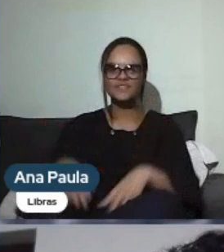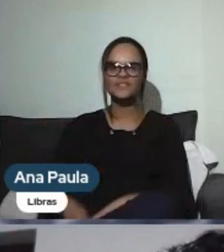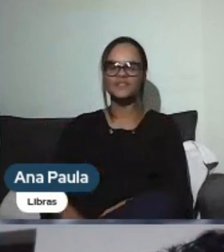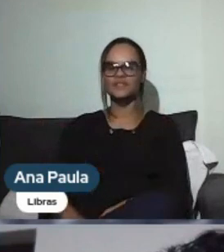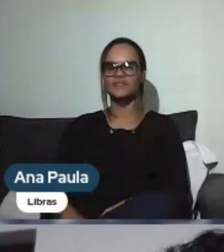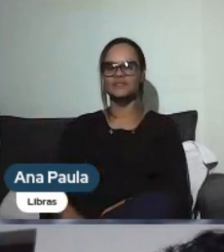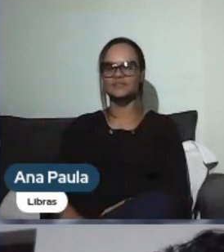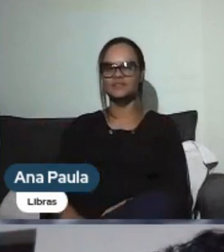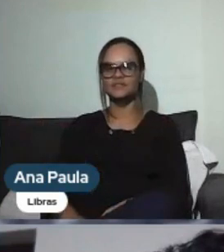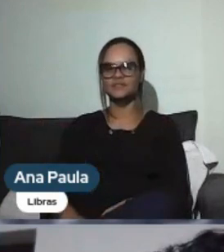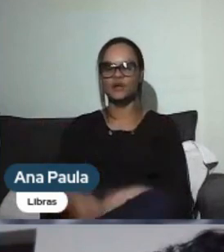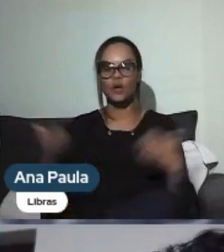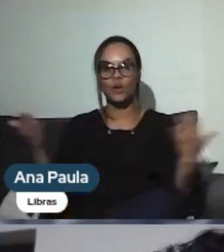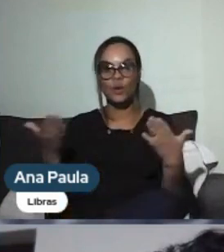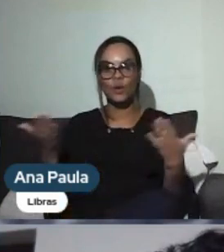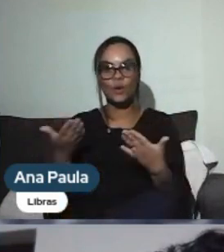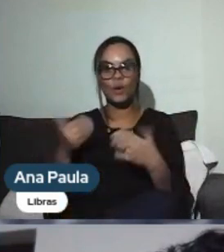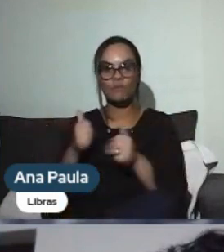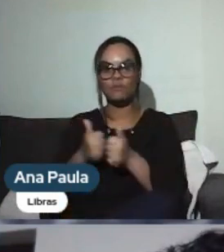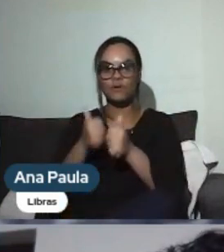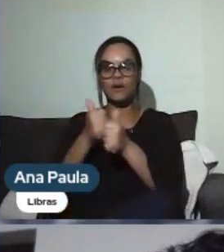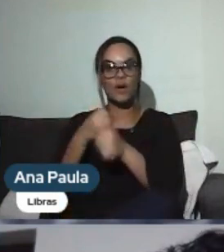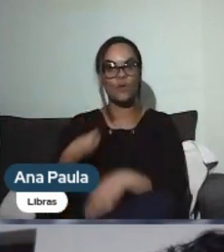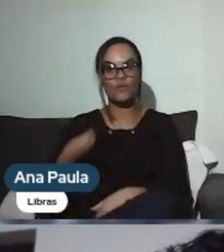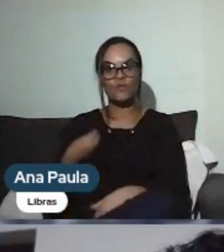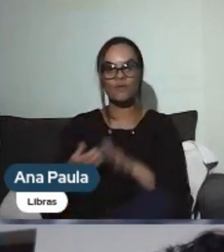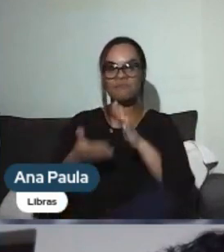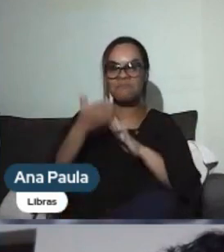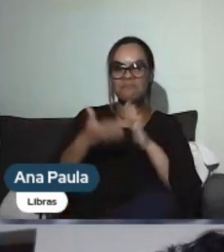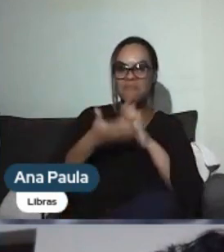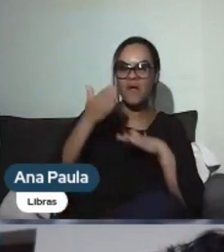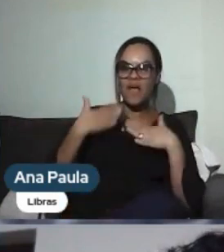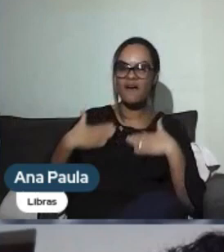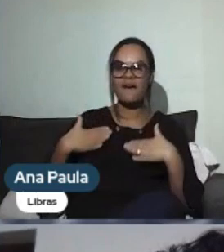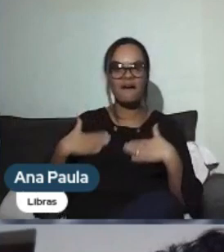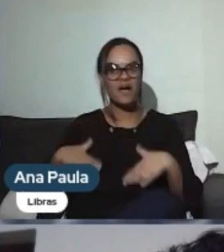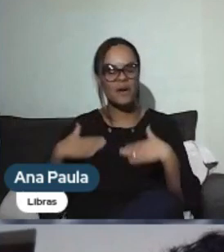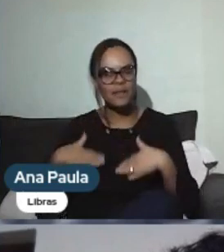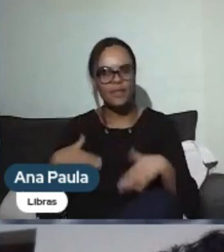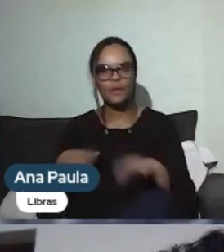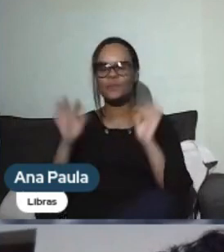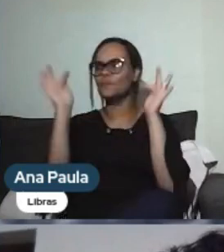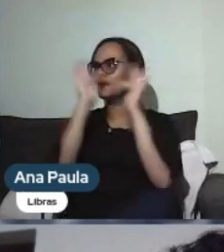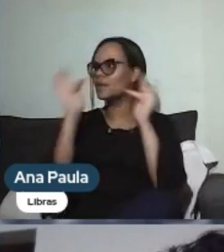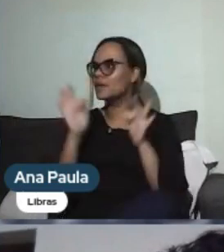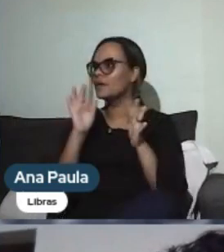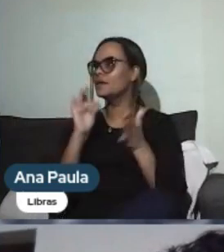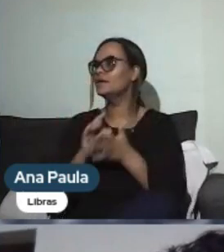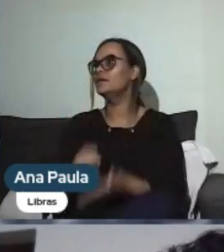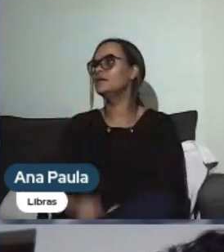e hoje poder seguir minha vida tranquila, poder viajar, né? muito feliz, de verdade mesmo.